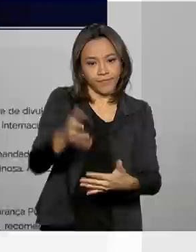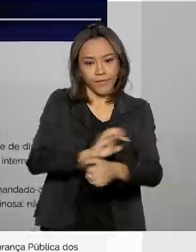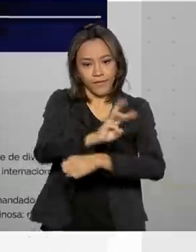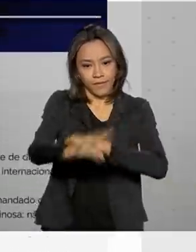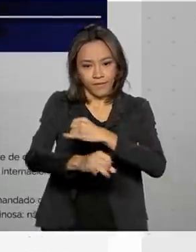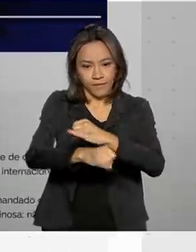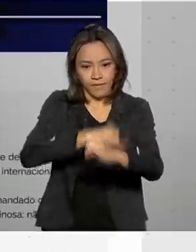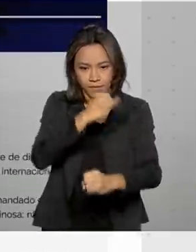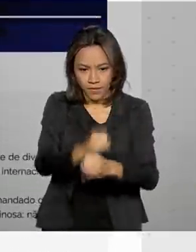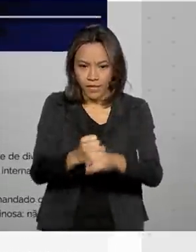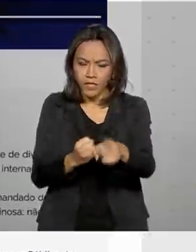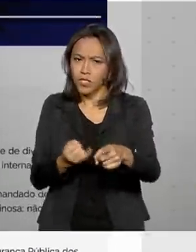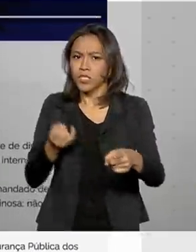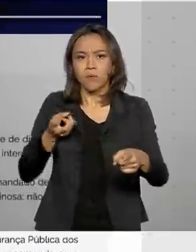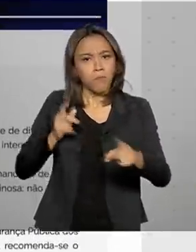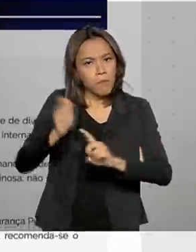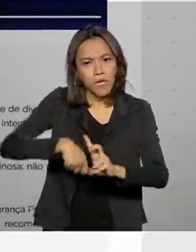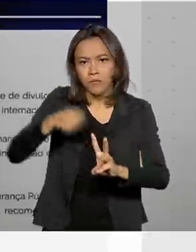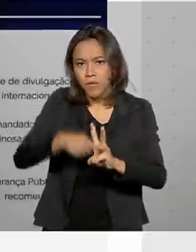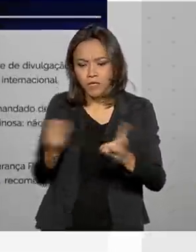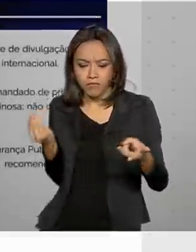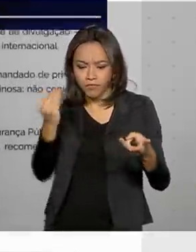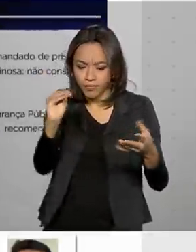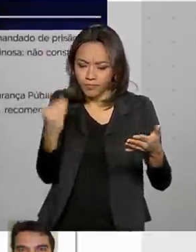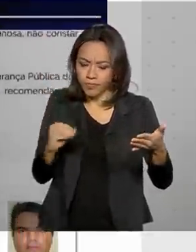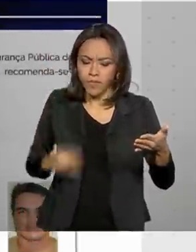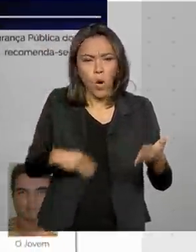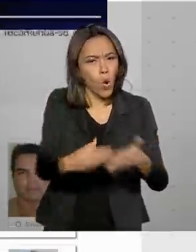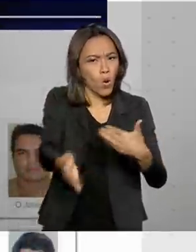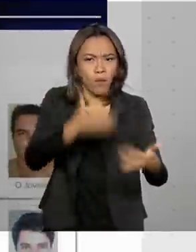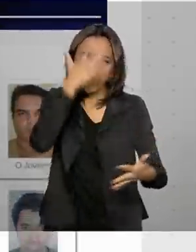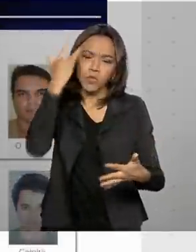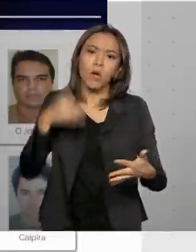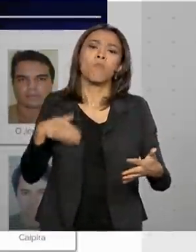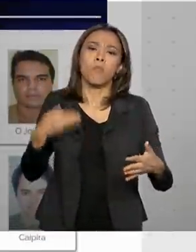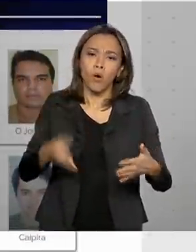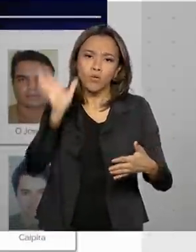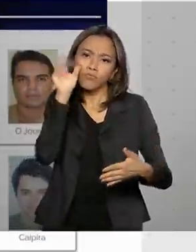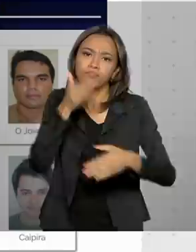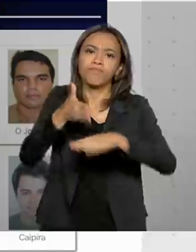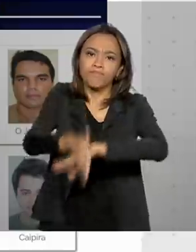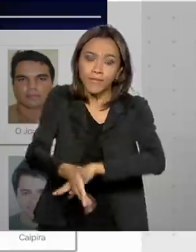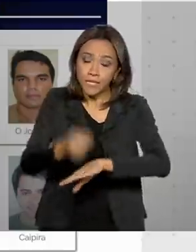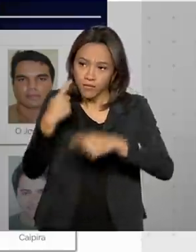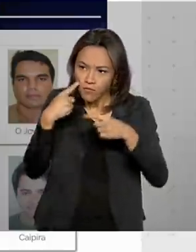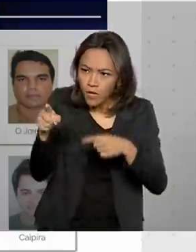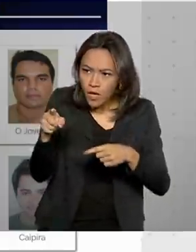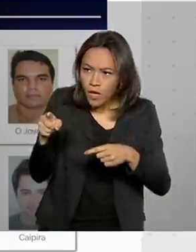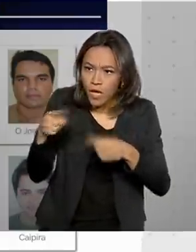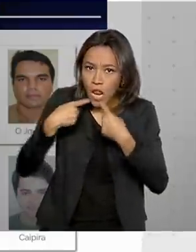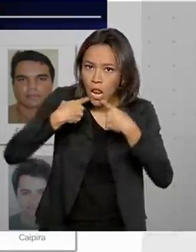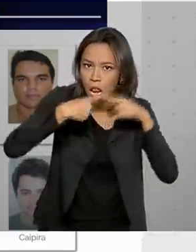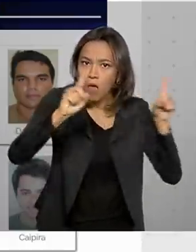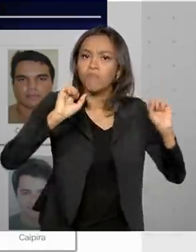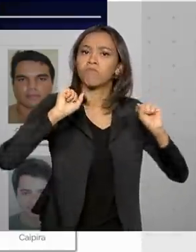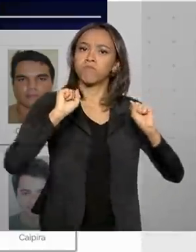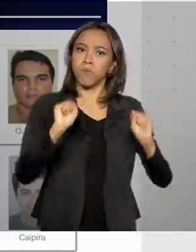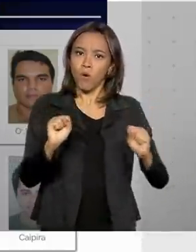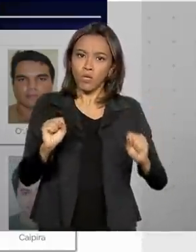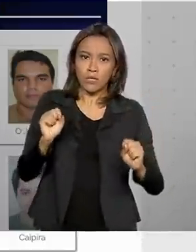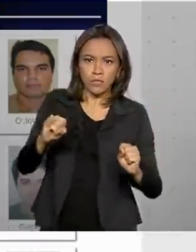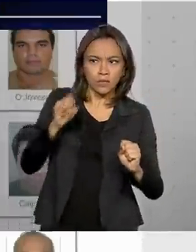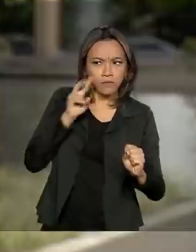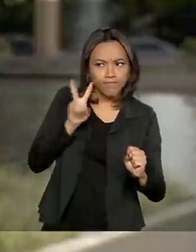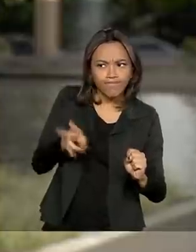mensalmente. Qualquer pessoa pode acessar e ajudar a denunciar caso saiba alguma informação do paradeiro desses